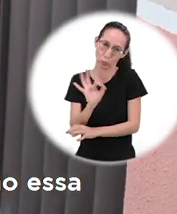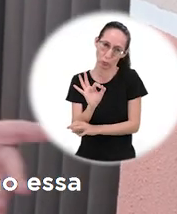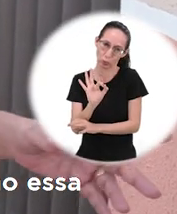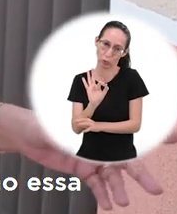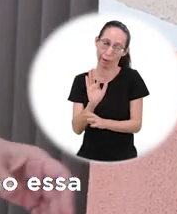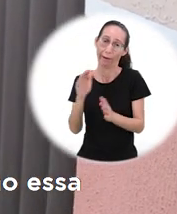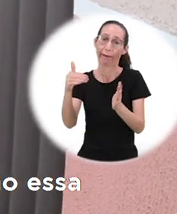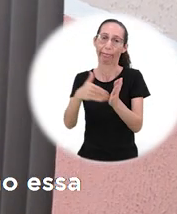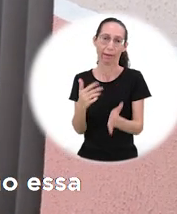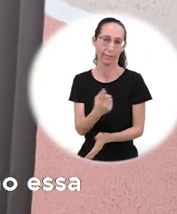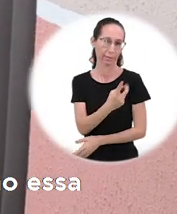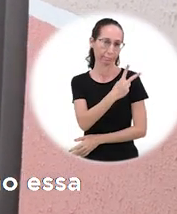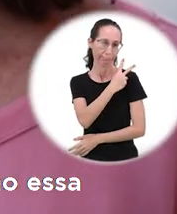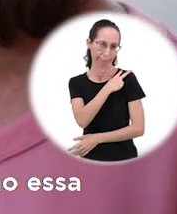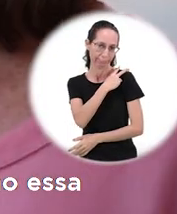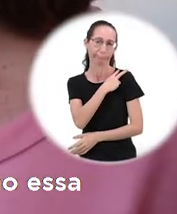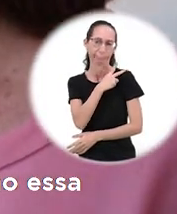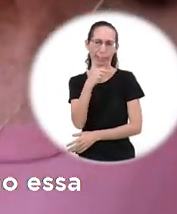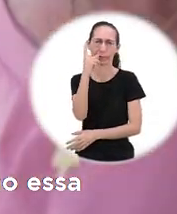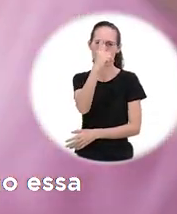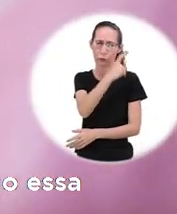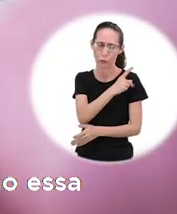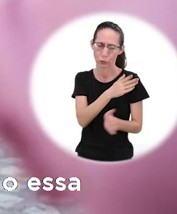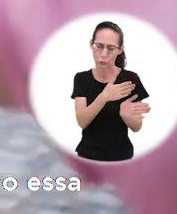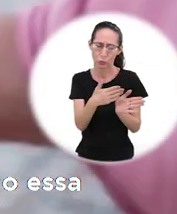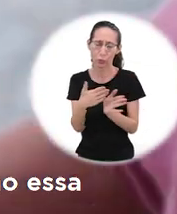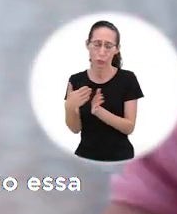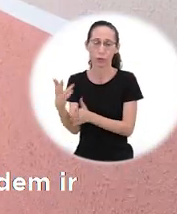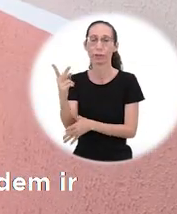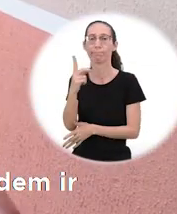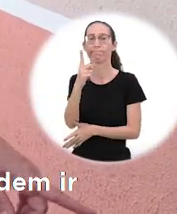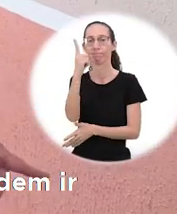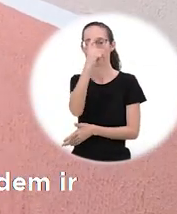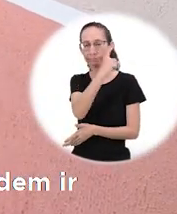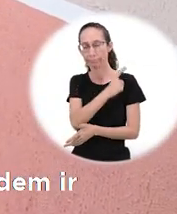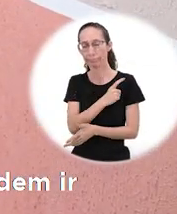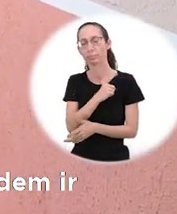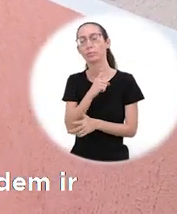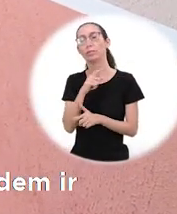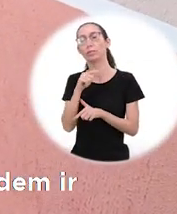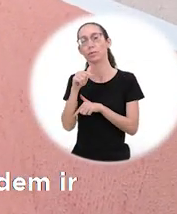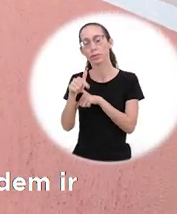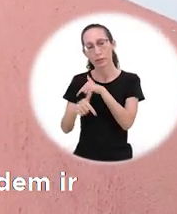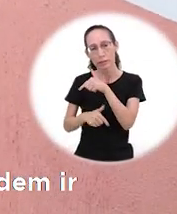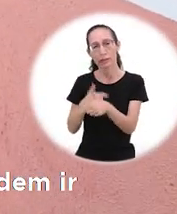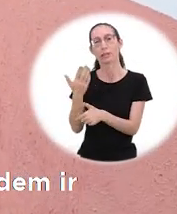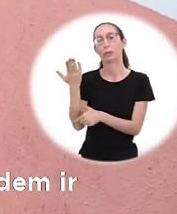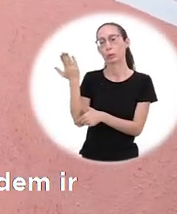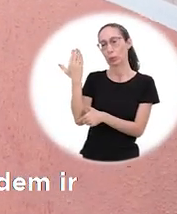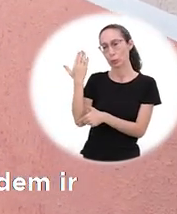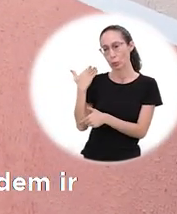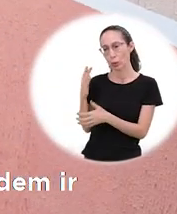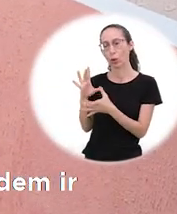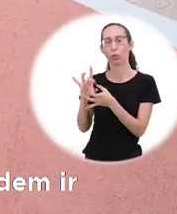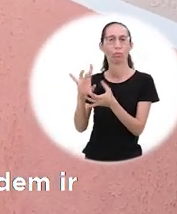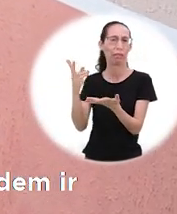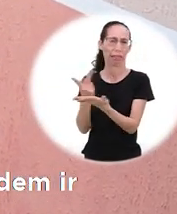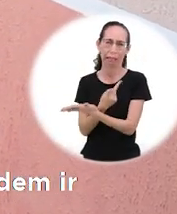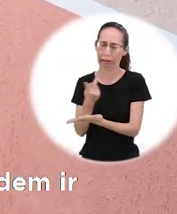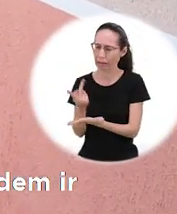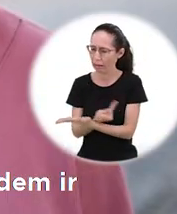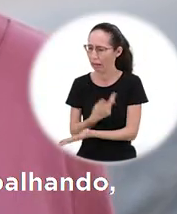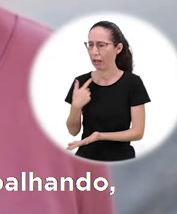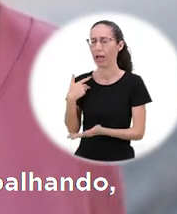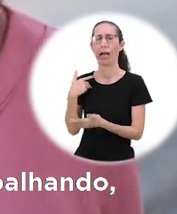Em muitos parques de Mossoró, com pavimentação como essa, com a calçada que dá acessibilidade, onde as